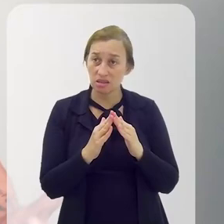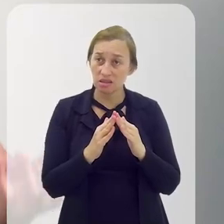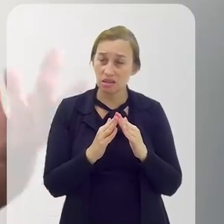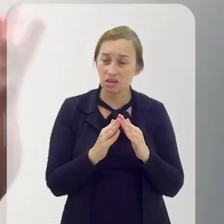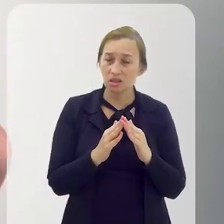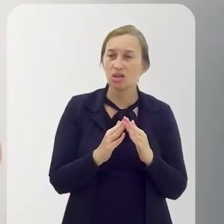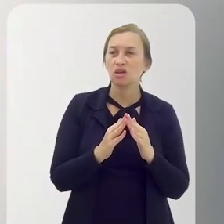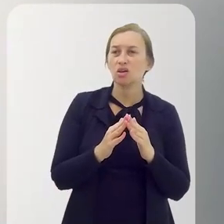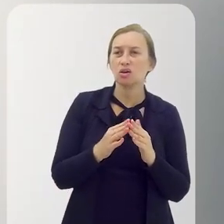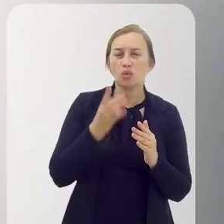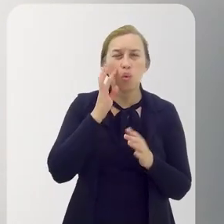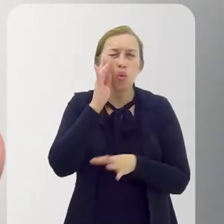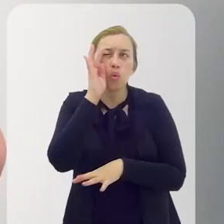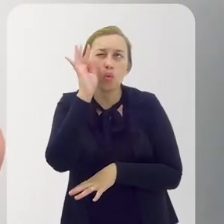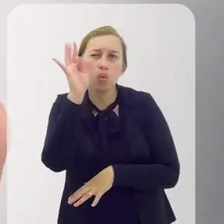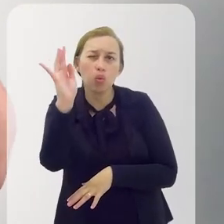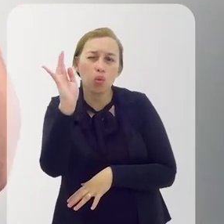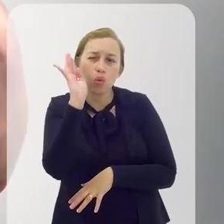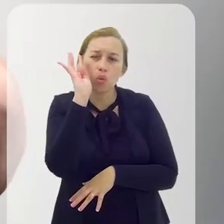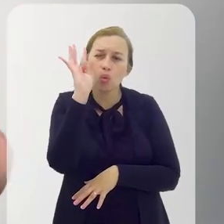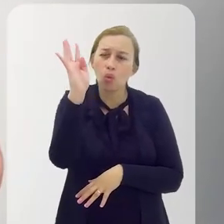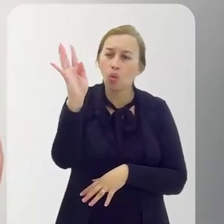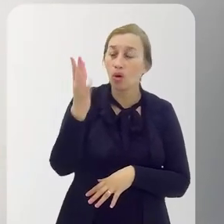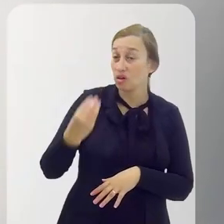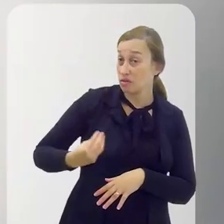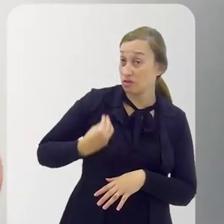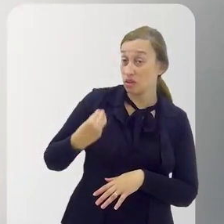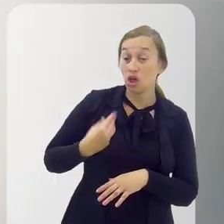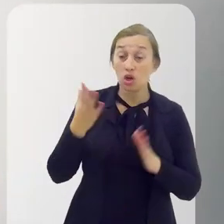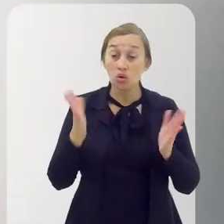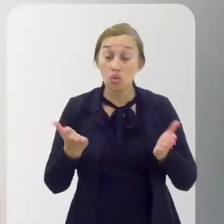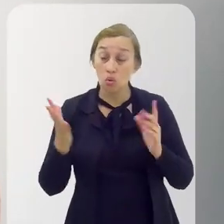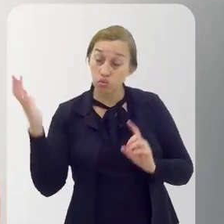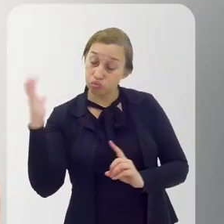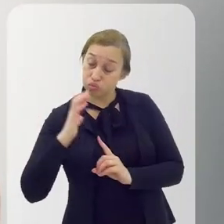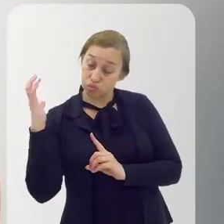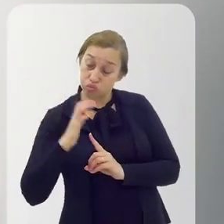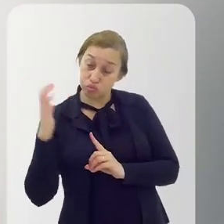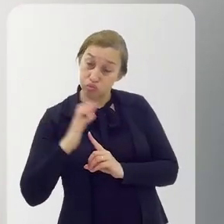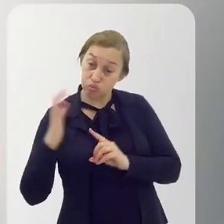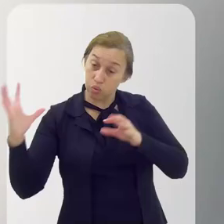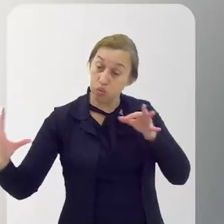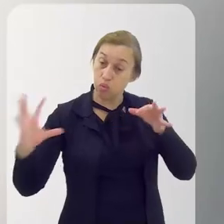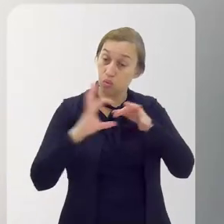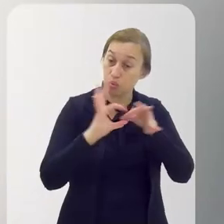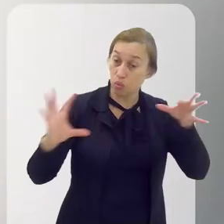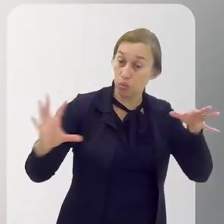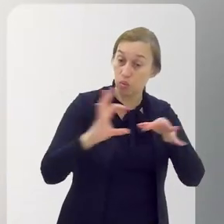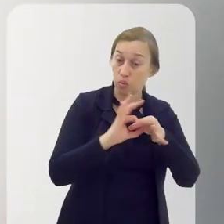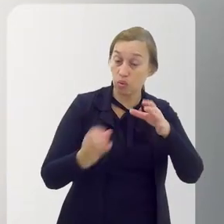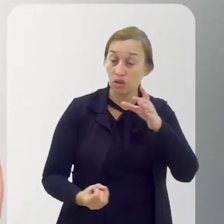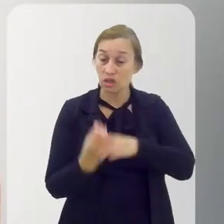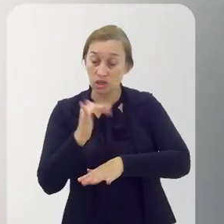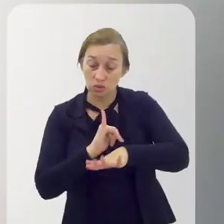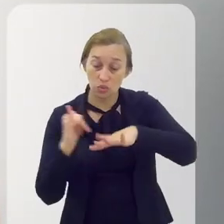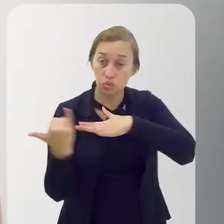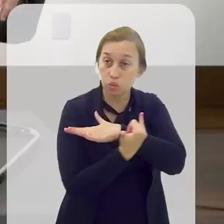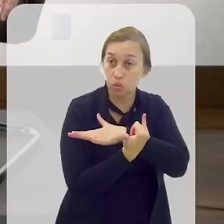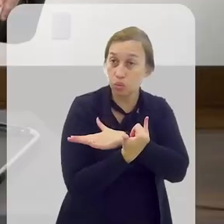dentro de casa. Então, tudo isso foi permeando o meu imaginário, permeando a minha vida e hoje a gente vai fazendo essas ligações nos